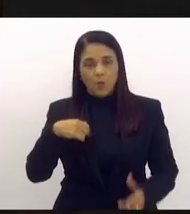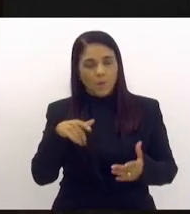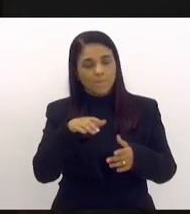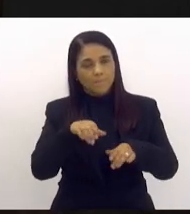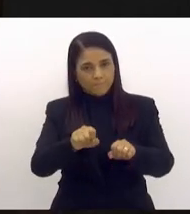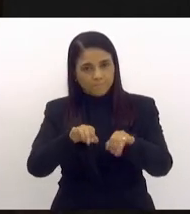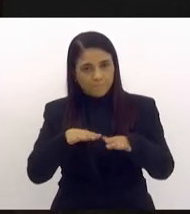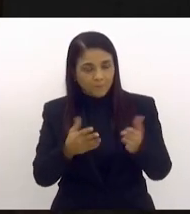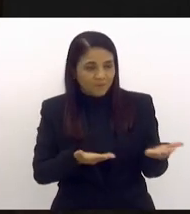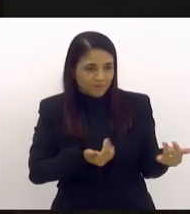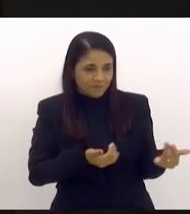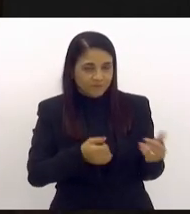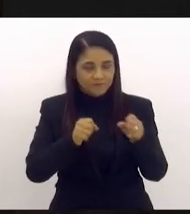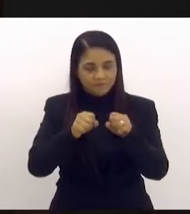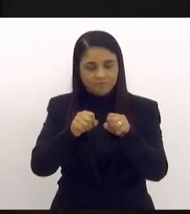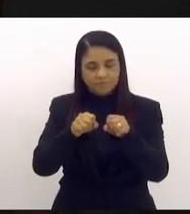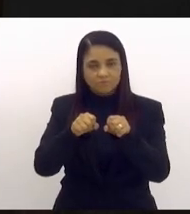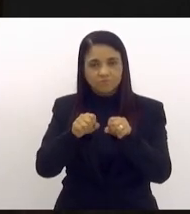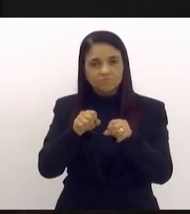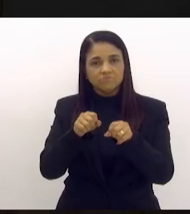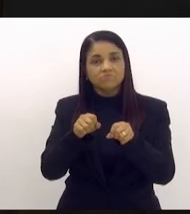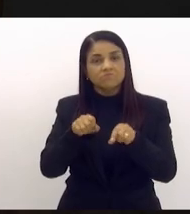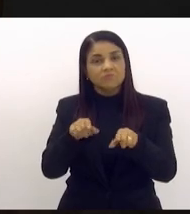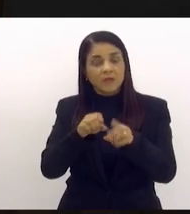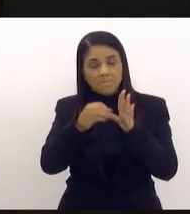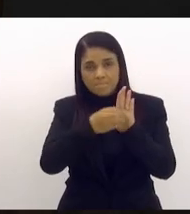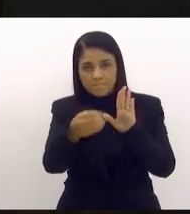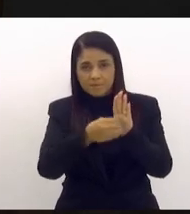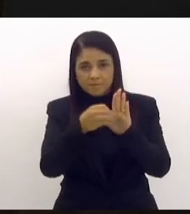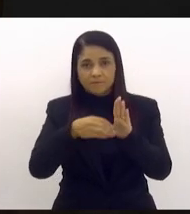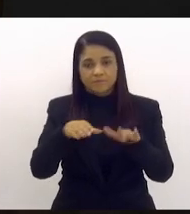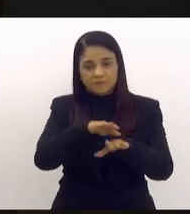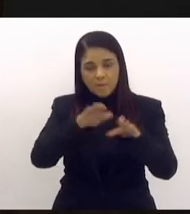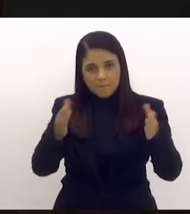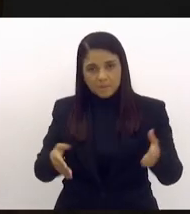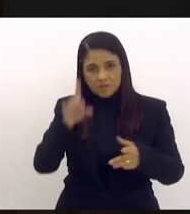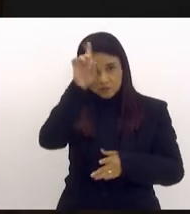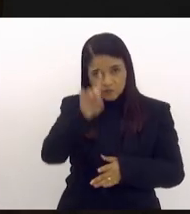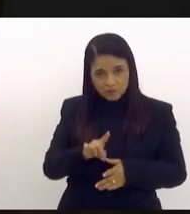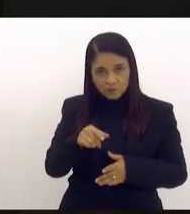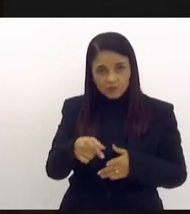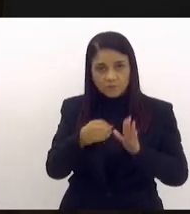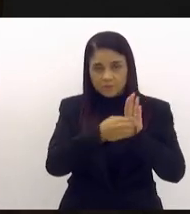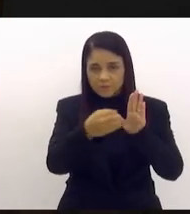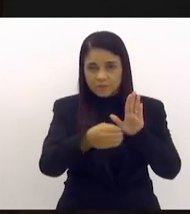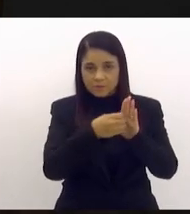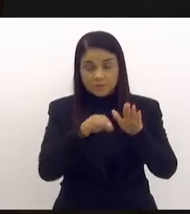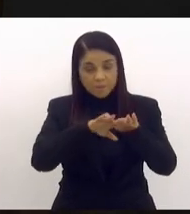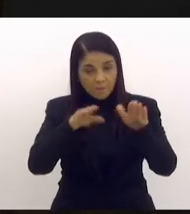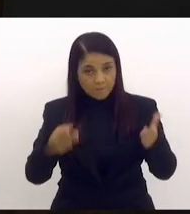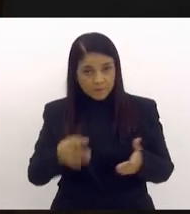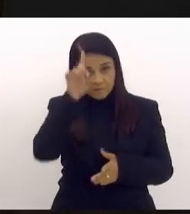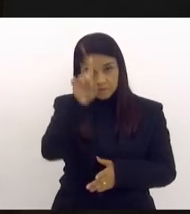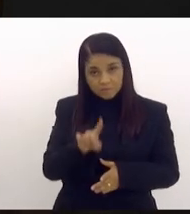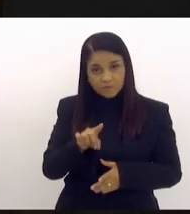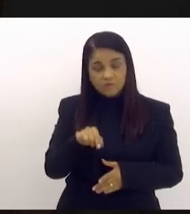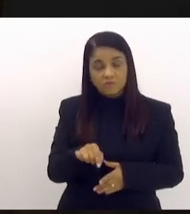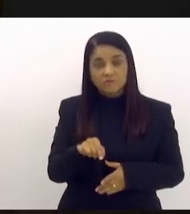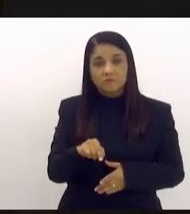estrutura da LERJ e das outras providências. Pendentes de pareceres da mesa diretora. Para emitir parecer pela mesa diretora,